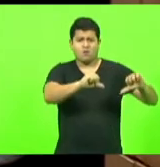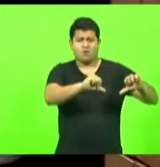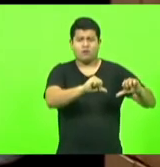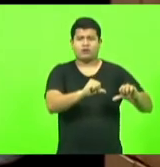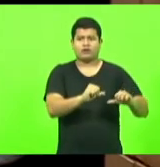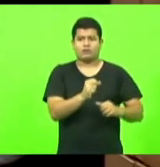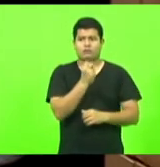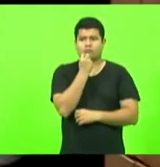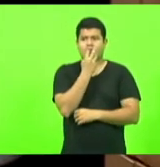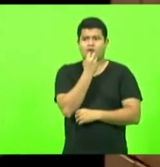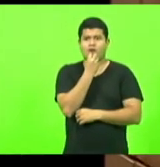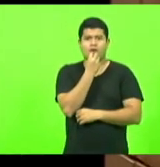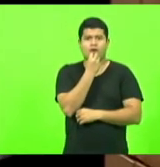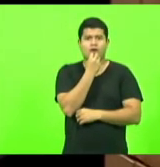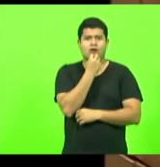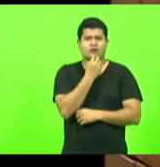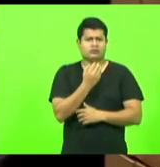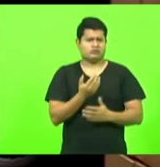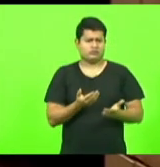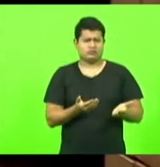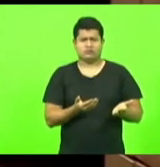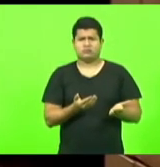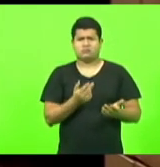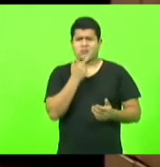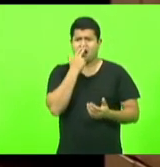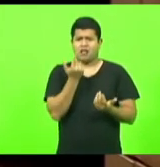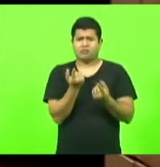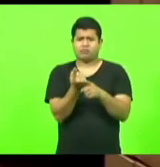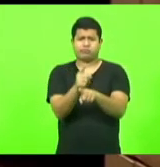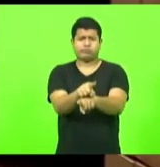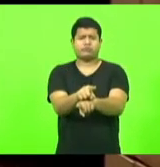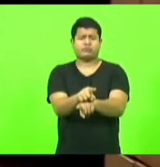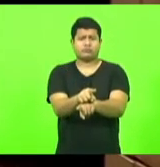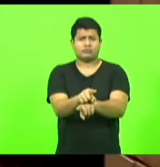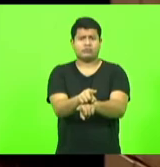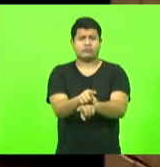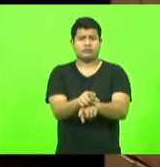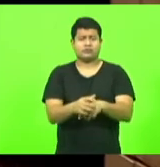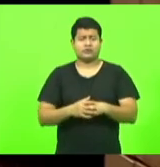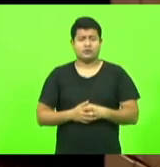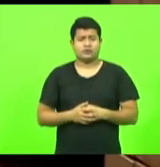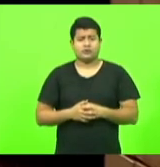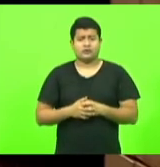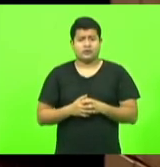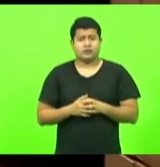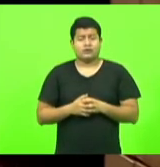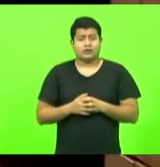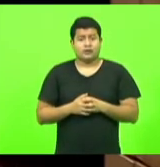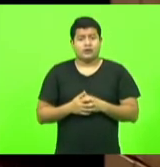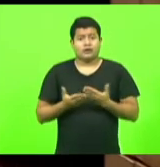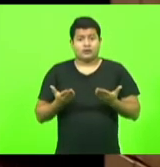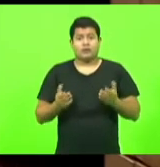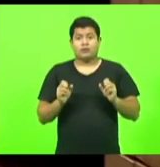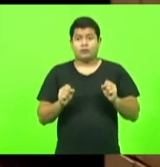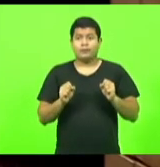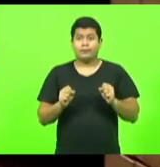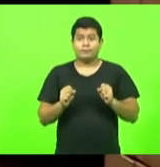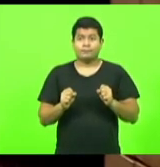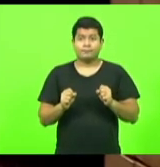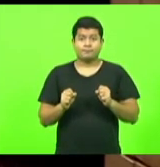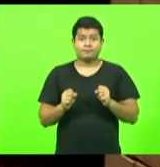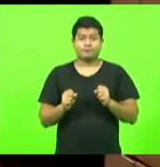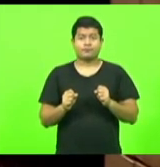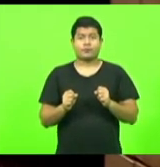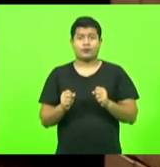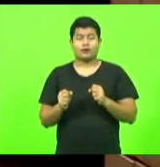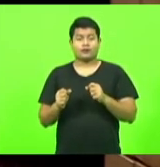totalmente o contrário então pode ser pequena a atitude pode ser no município